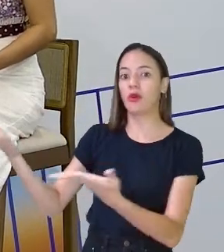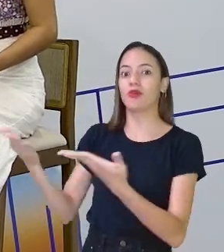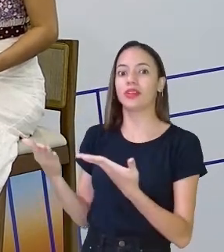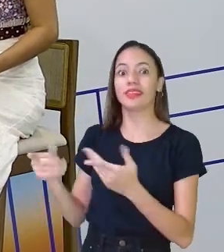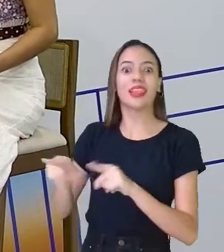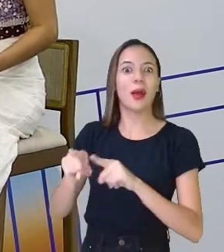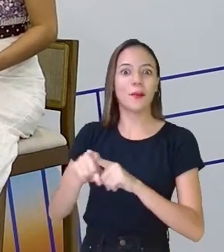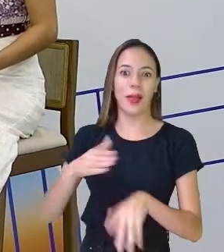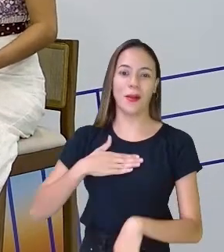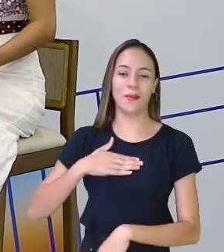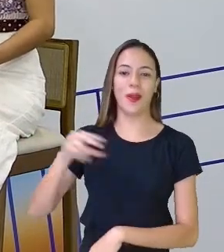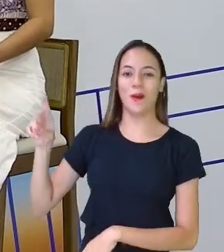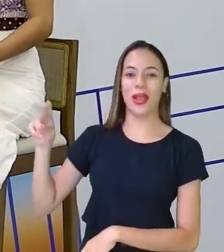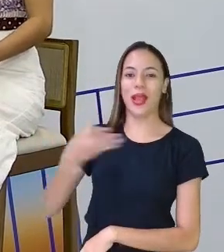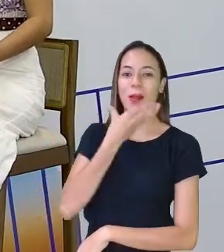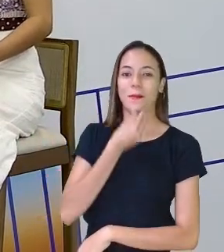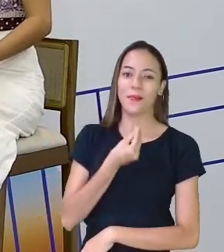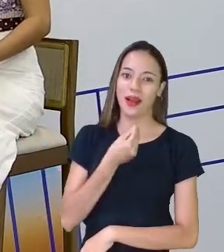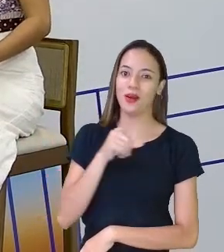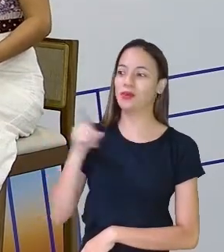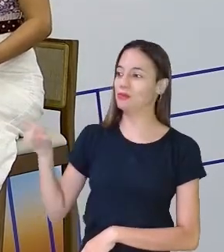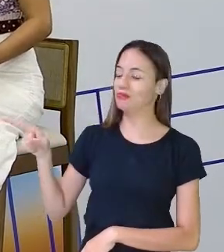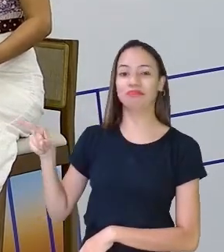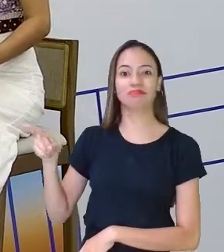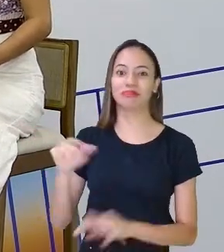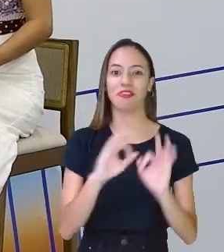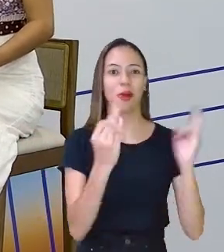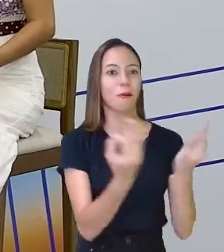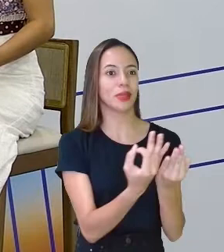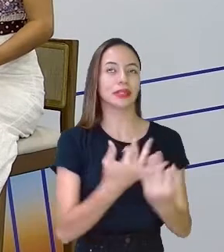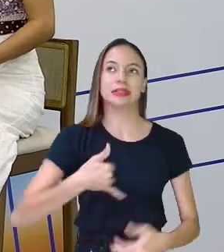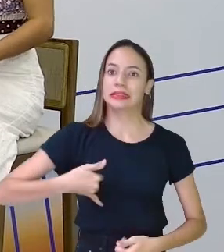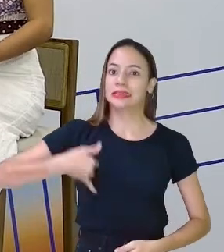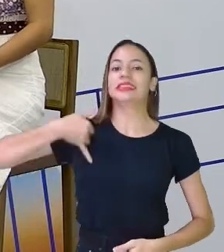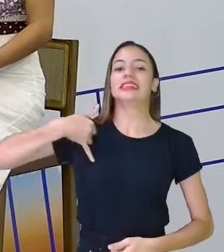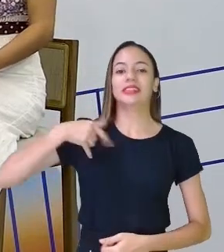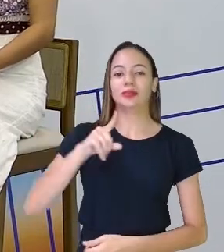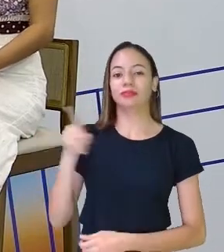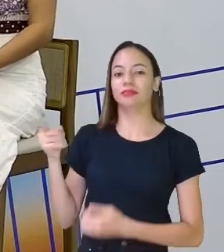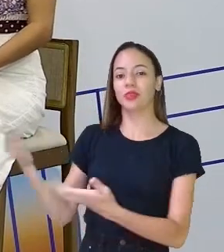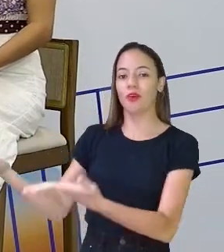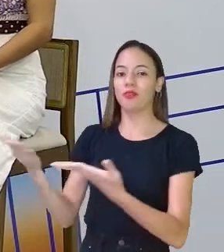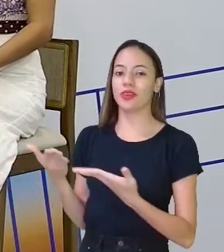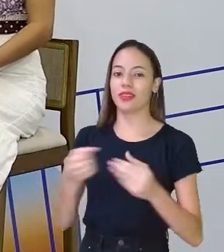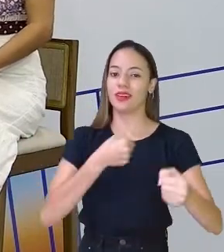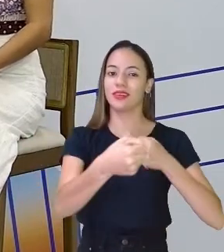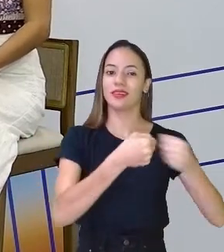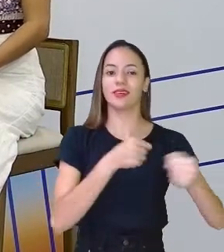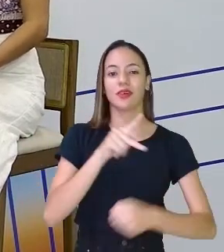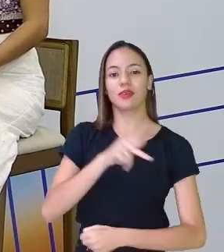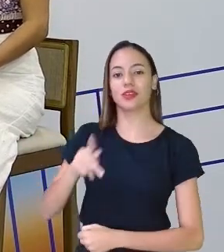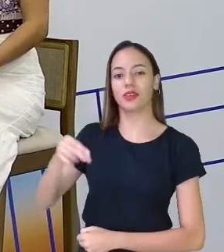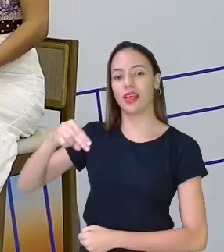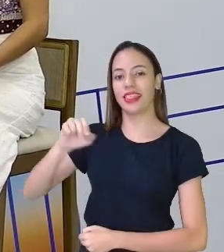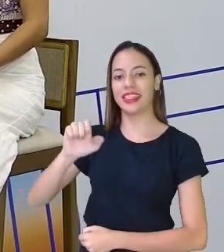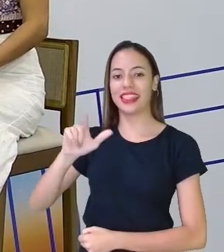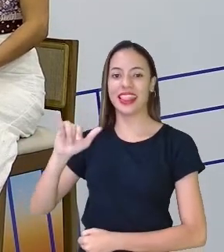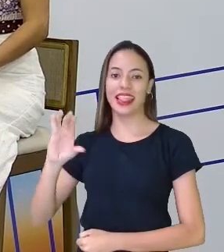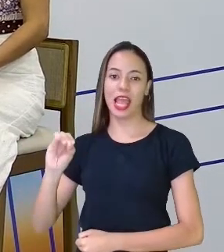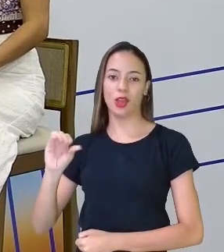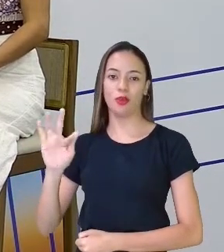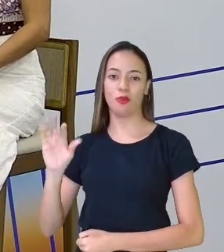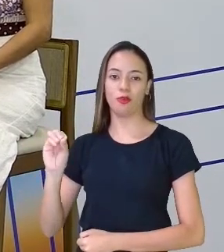também é meu irmão, enche a nossa família de orgulho. Eu queria convidar aqui para fazer parte dessa entrevista o professor Nélio Fonseca.